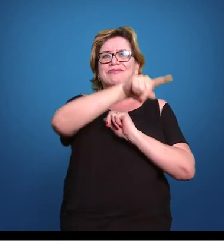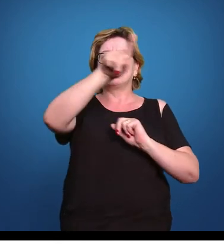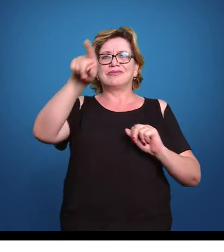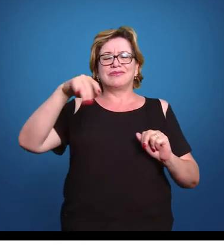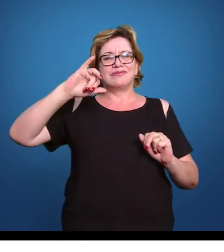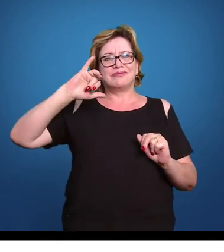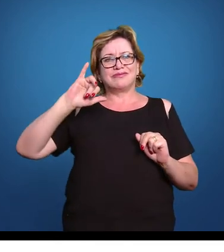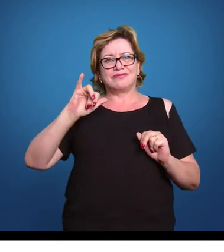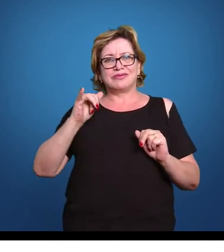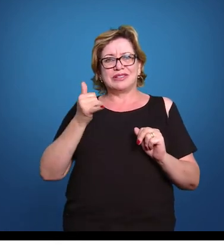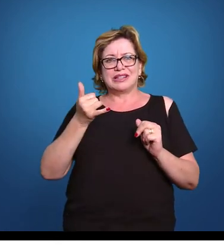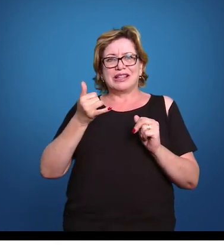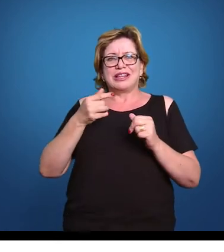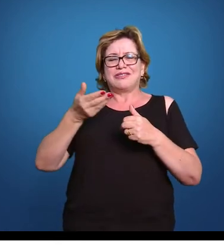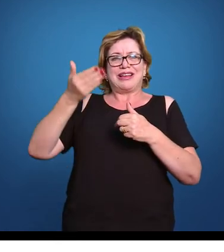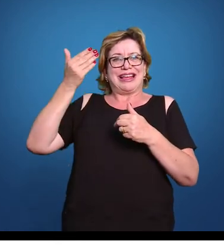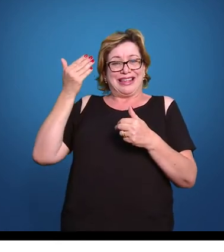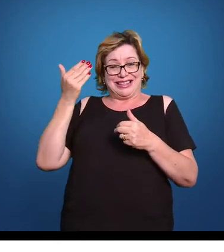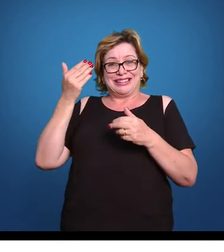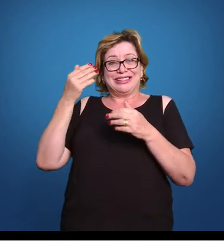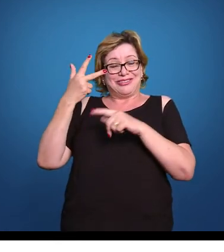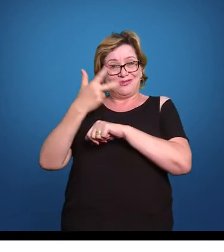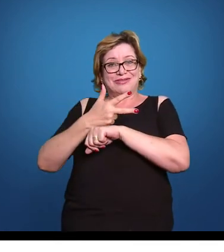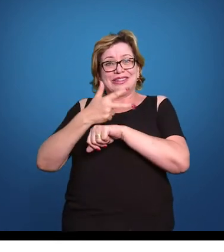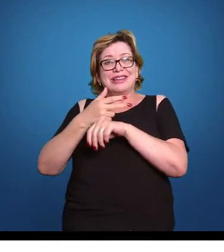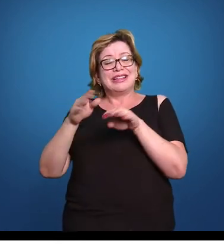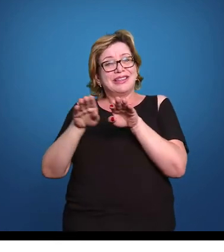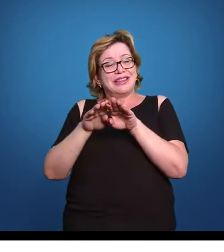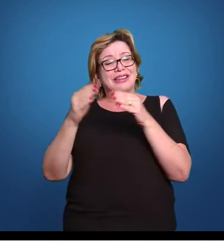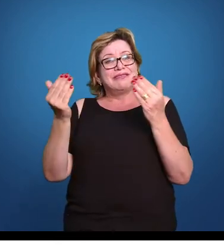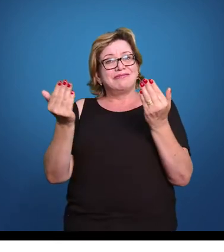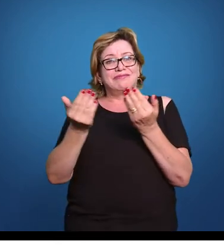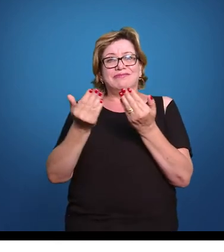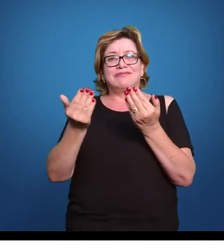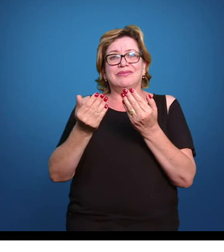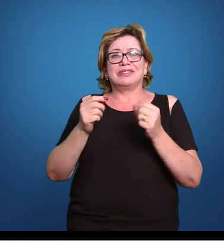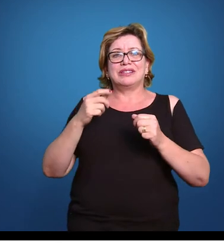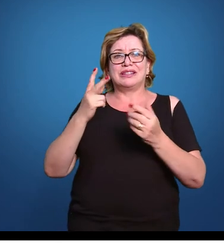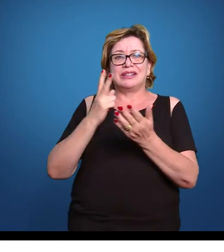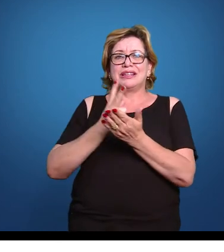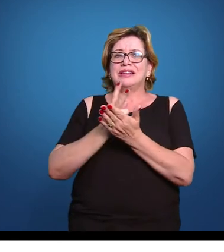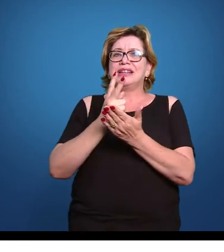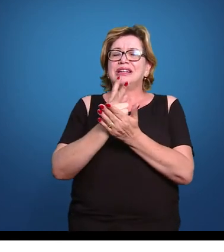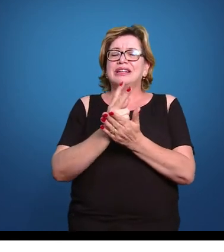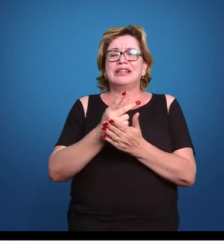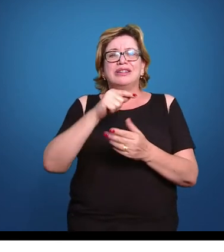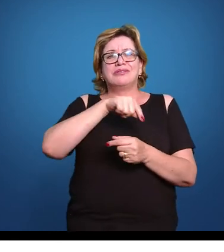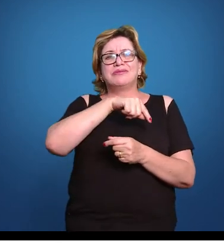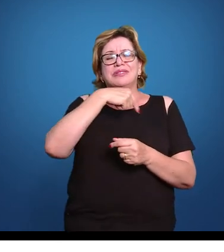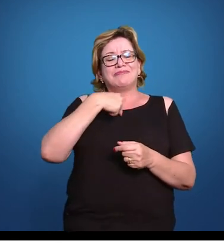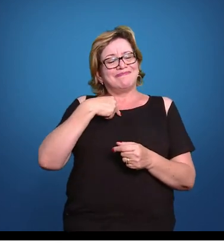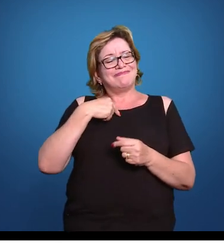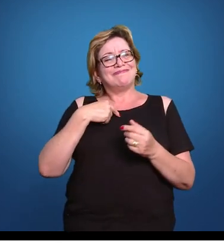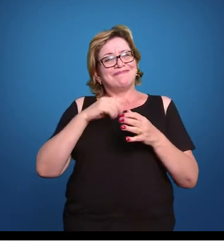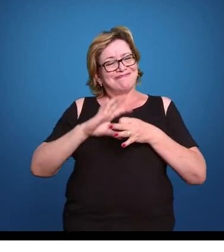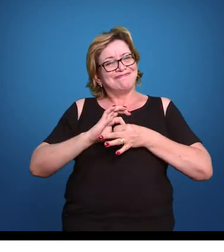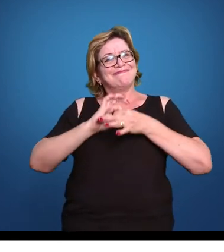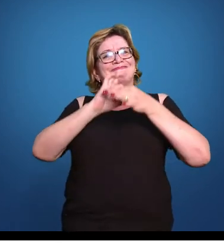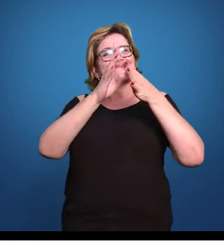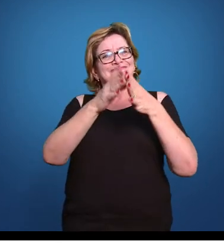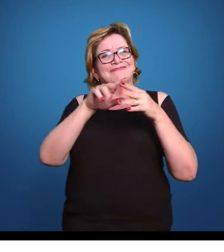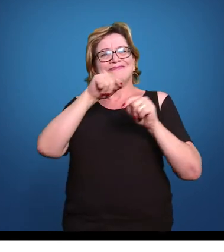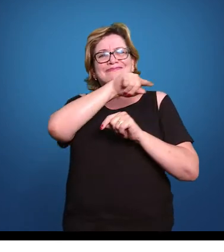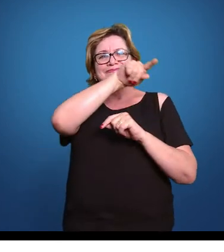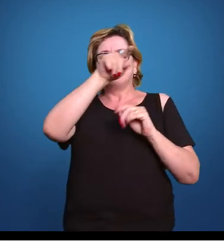aproveitado tanto o bloco do vídeo anterior como esse vídeo. e continuamos à disposição de